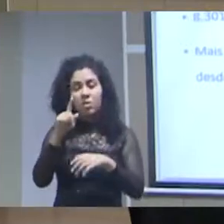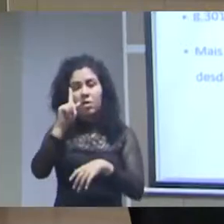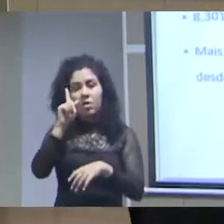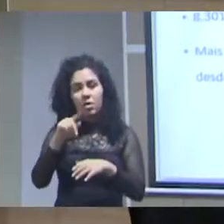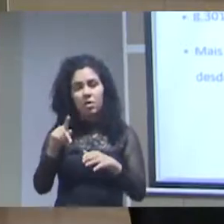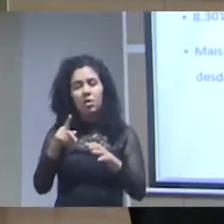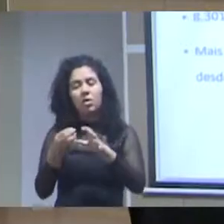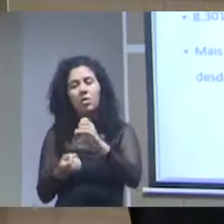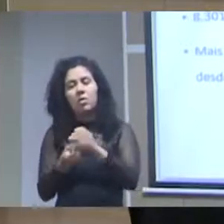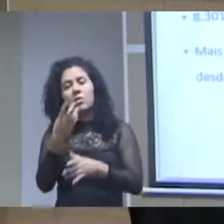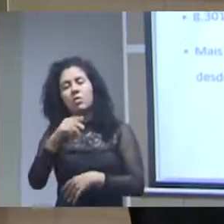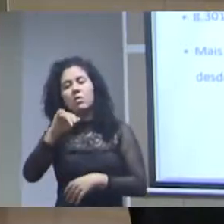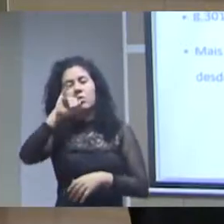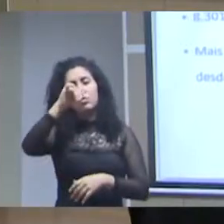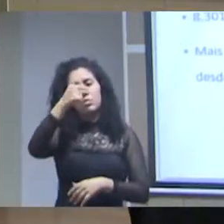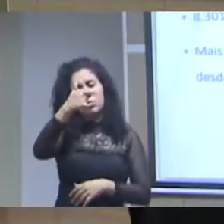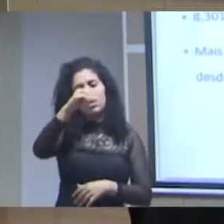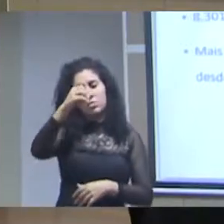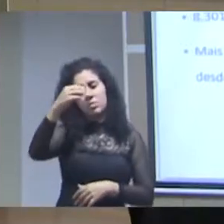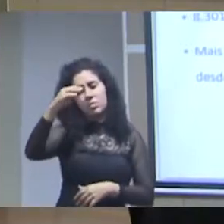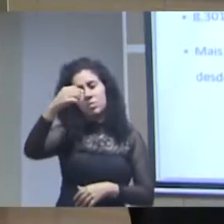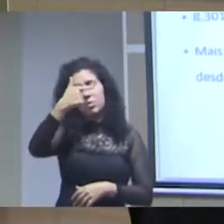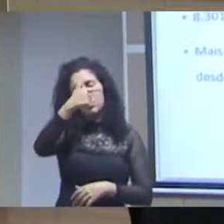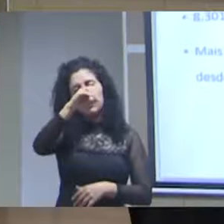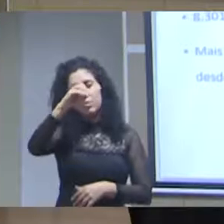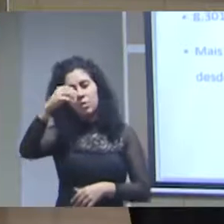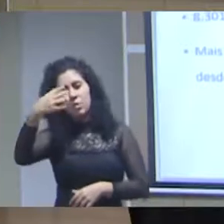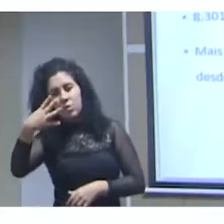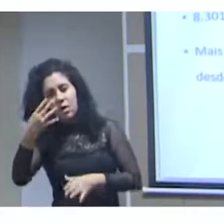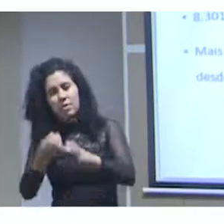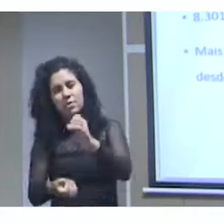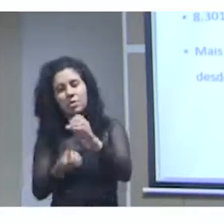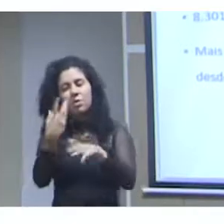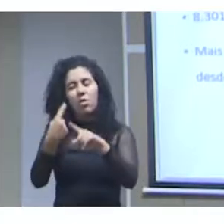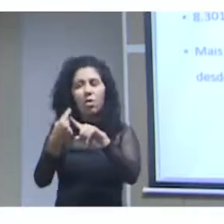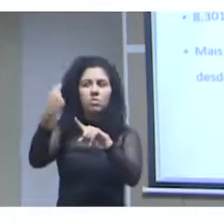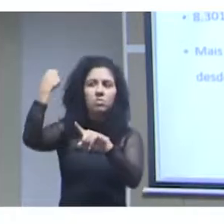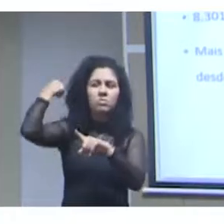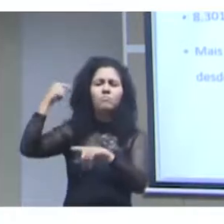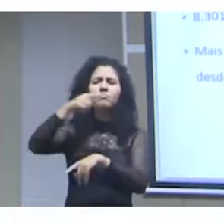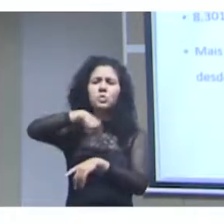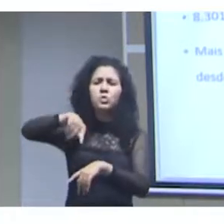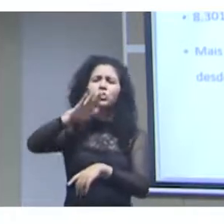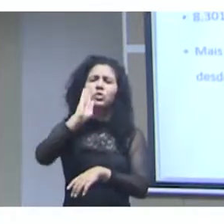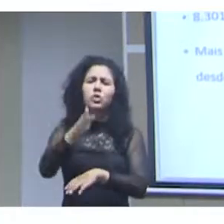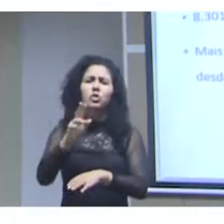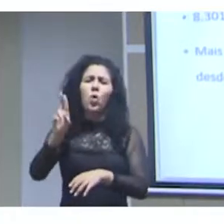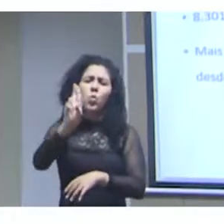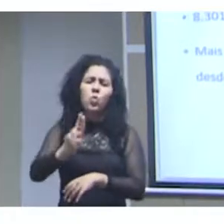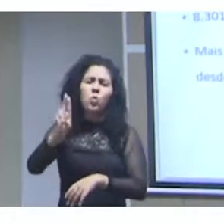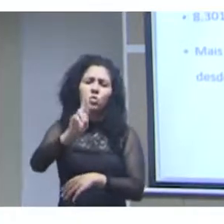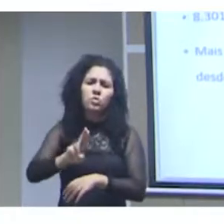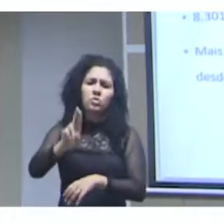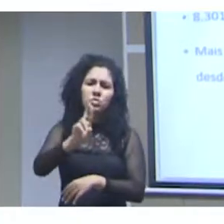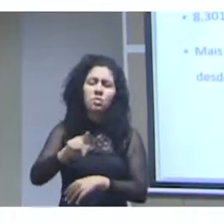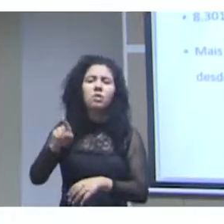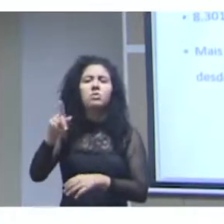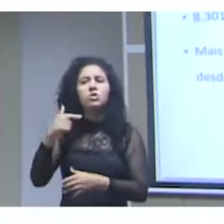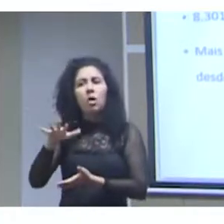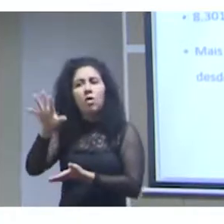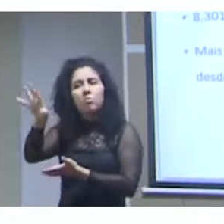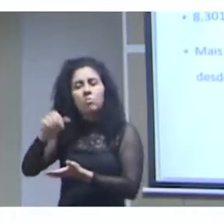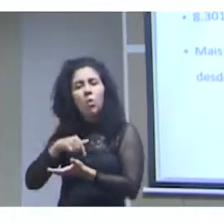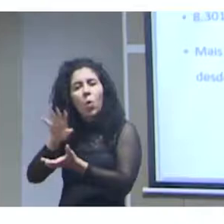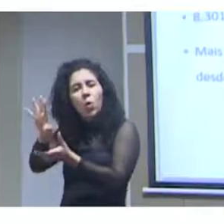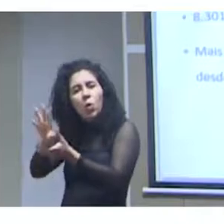2004 e nós já utilizamos há muitos anos no IPEA compilamos toda a produção está disponível